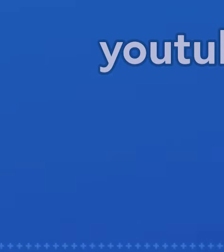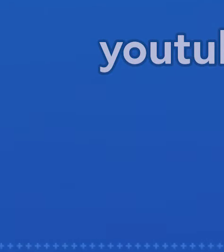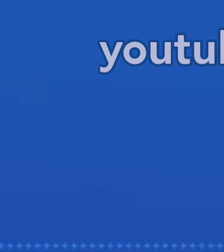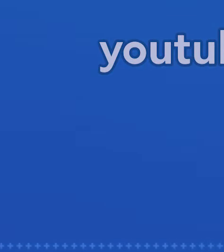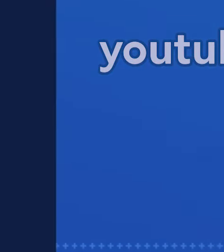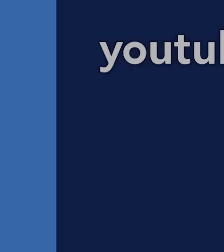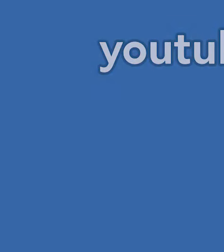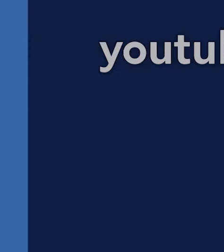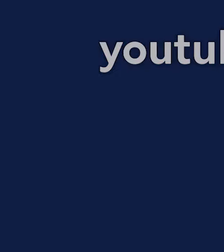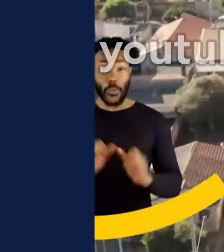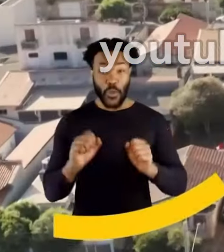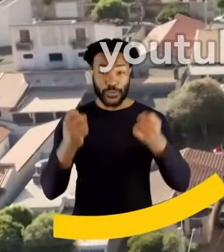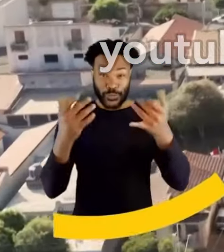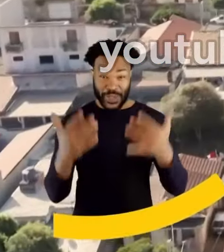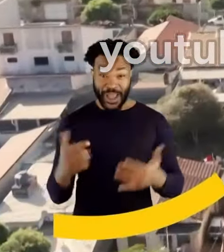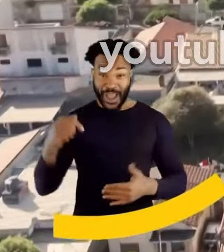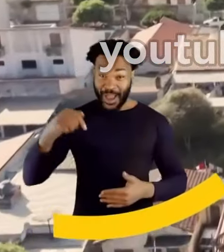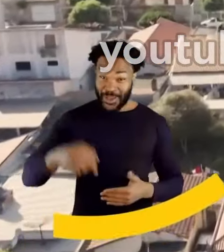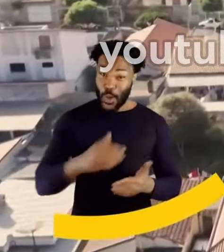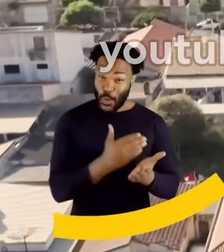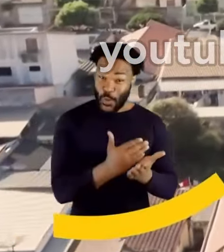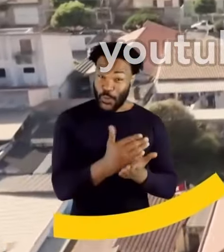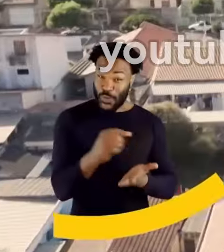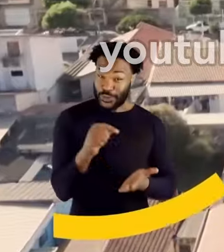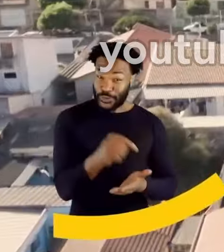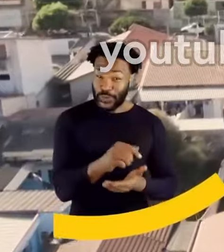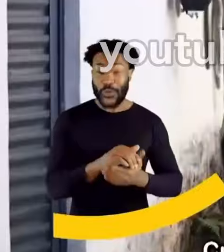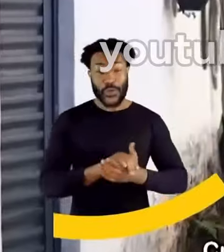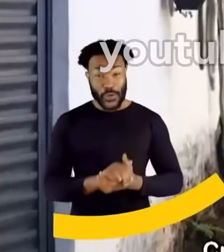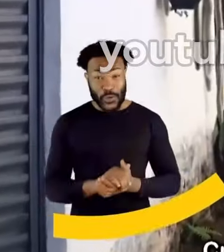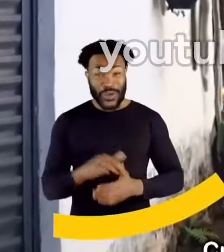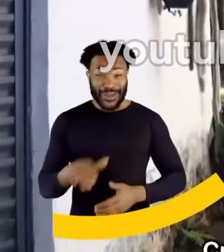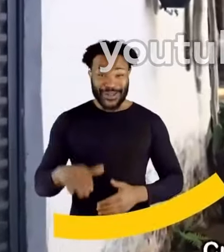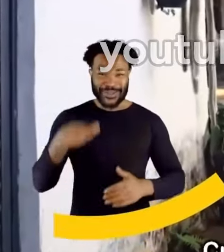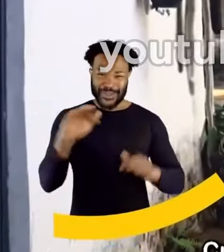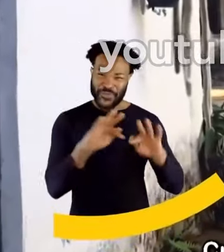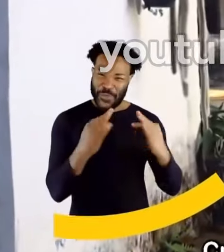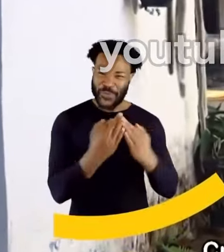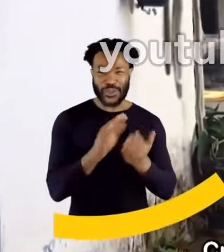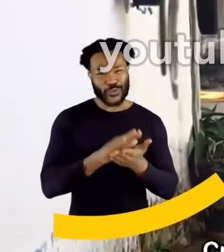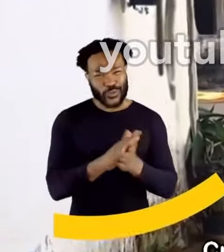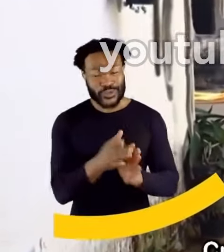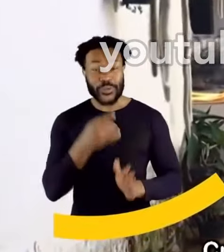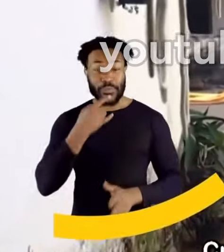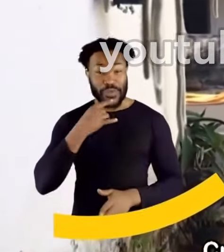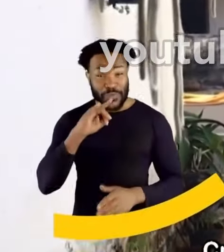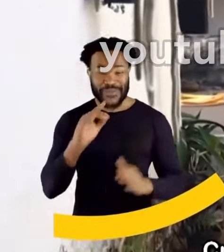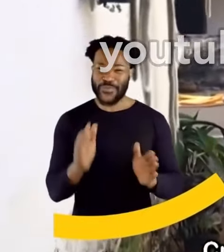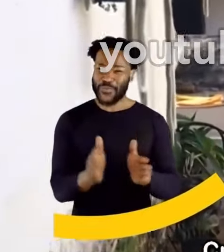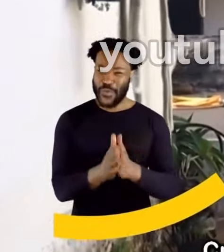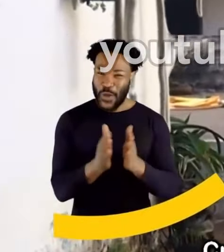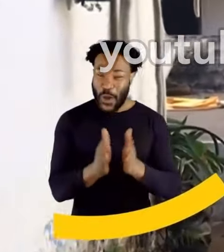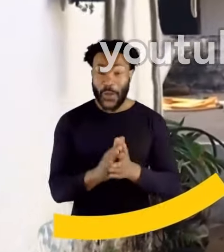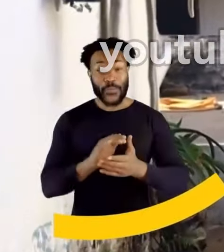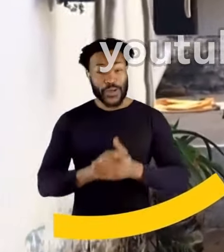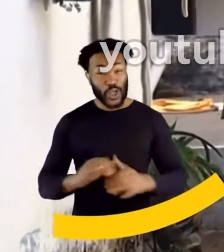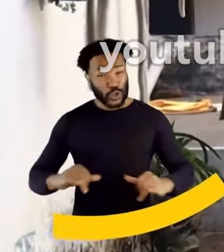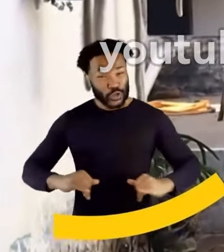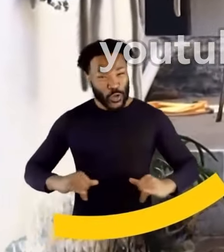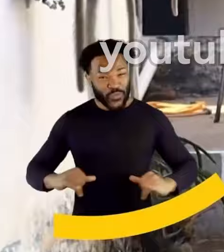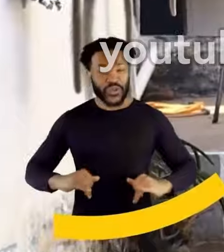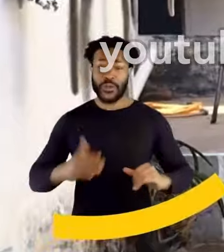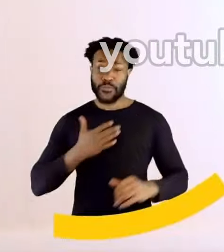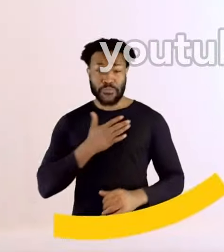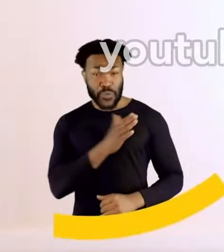União Brasil. Posso falar? Foi aqui que tudo começou. Estimulado excluído pela bebida, pela pobreza. Eu sofri